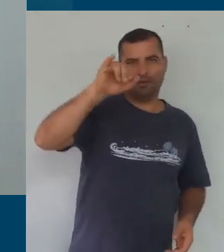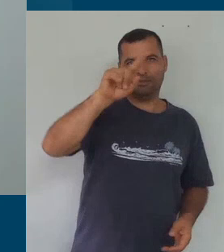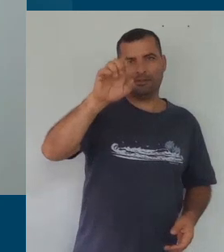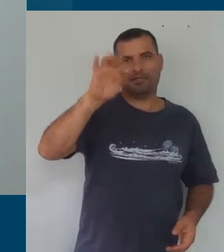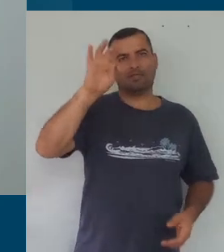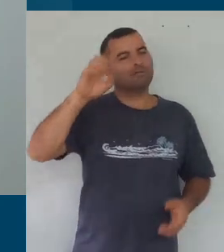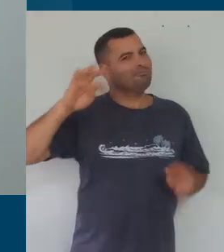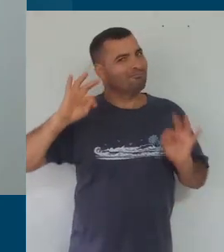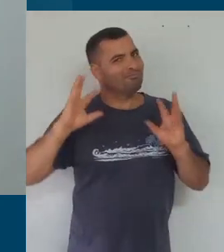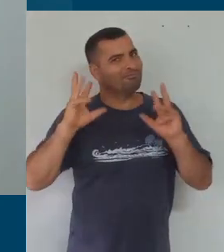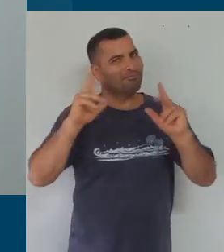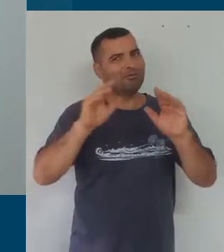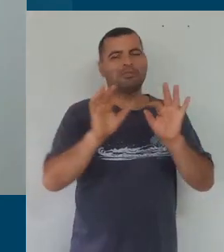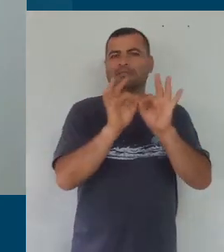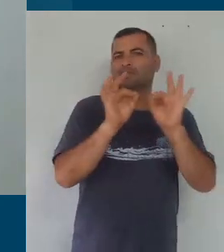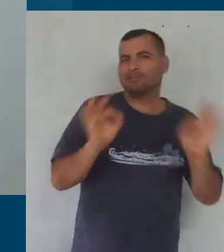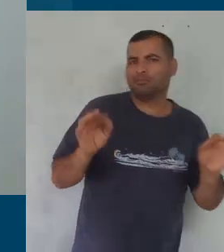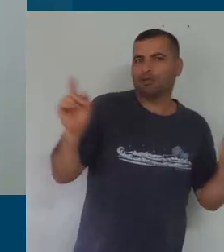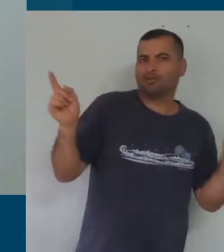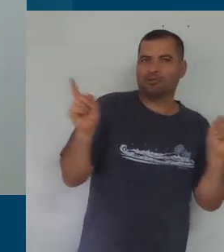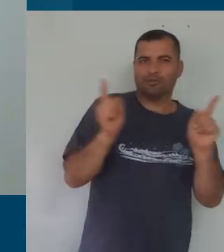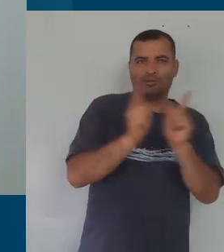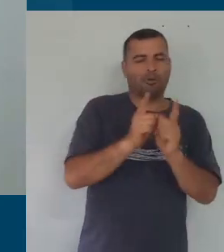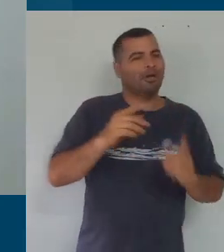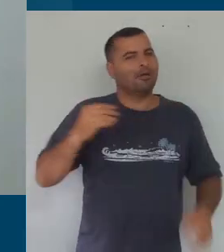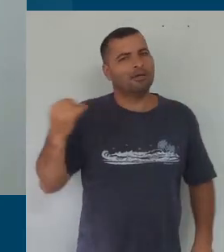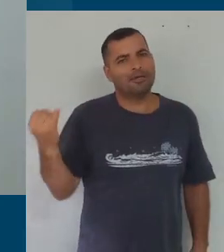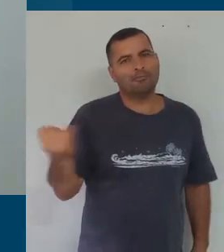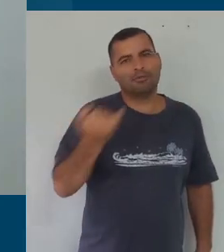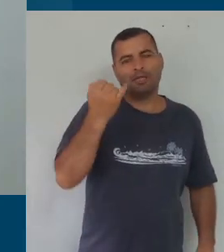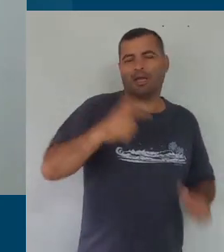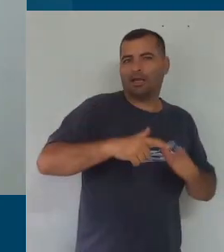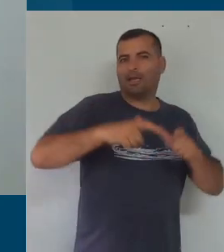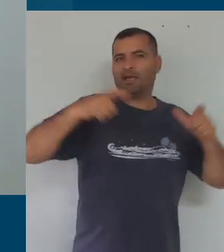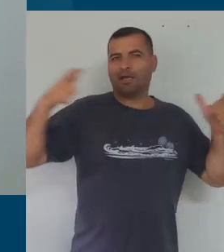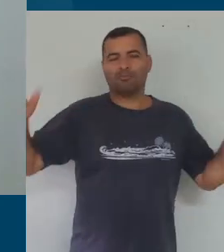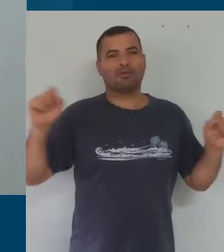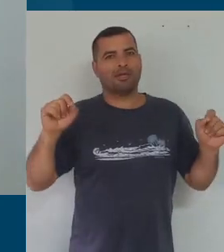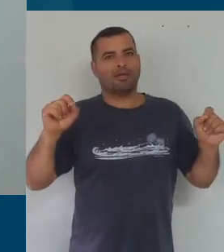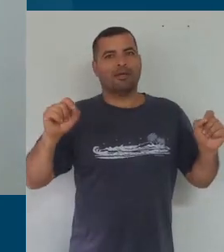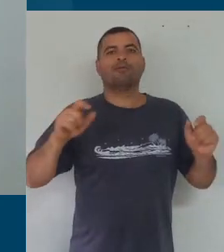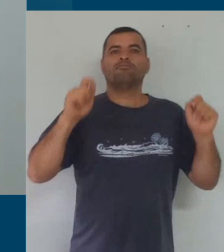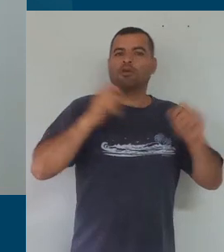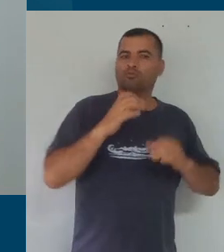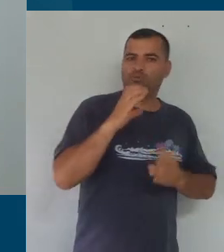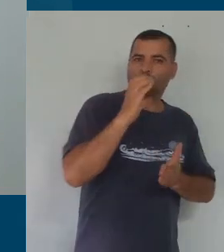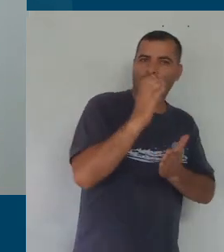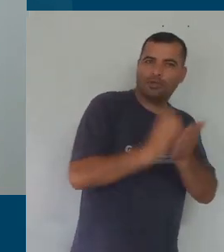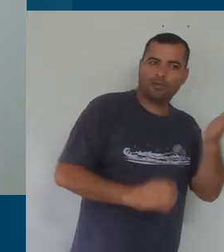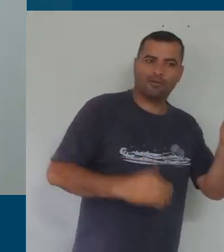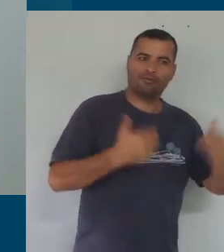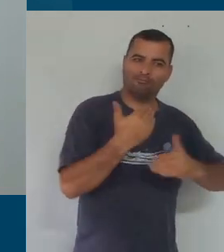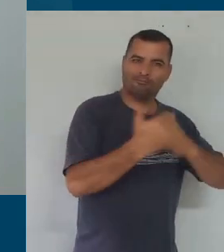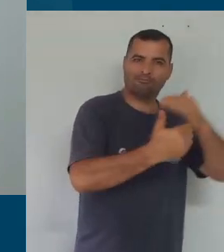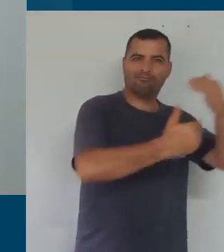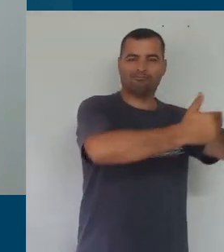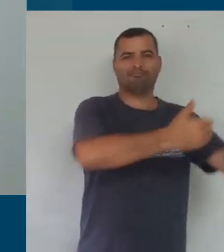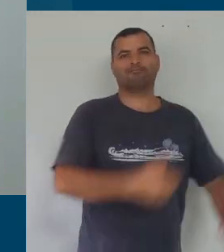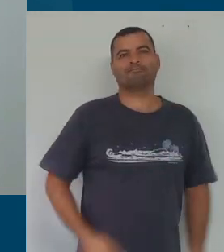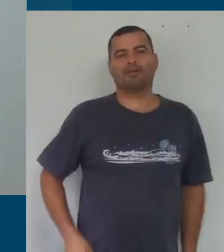sintética, mas ao mesmo tempo tão ampla, esse corpo que está tomando o nosso currículo aqui em Hortolândia, né,